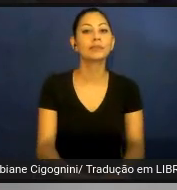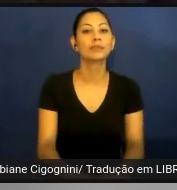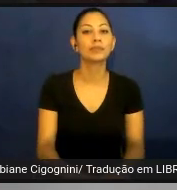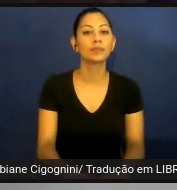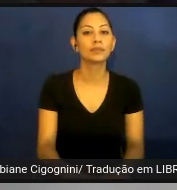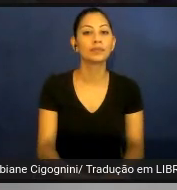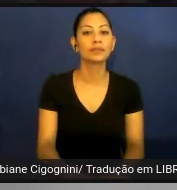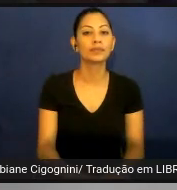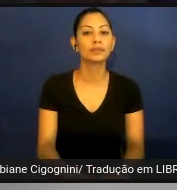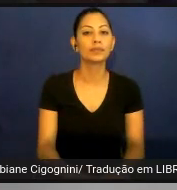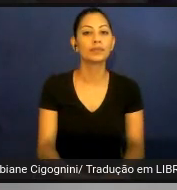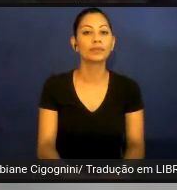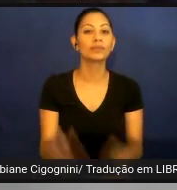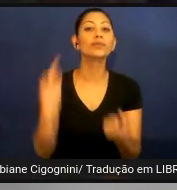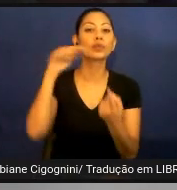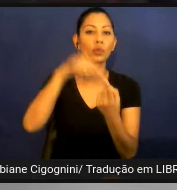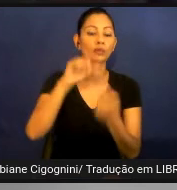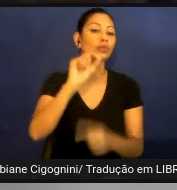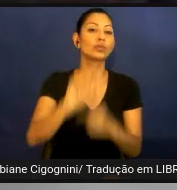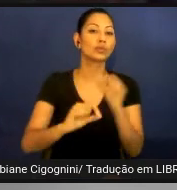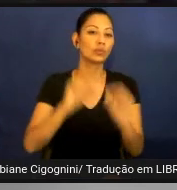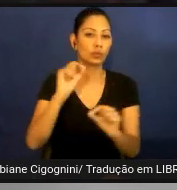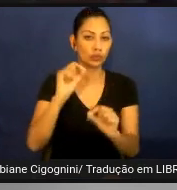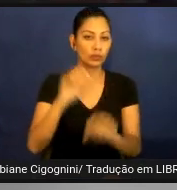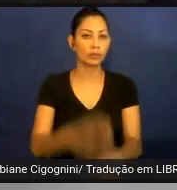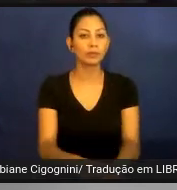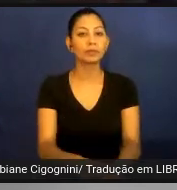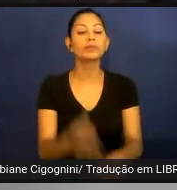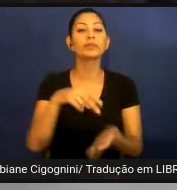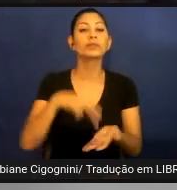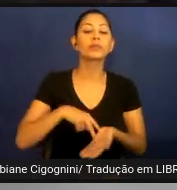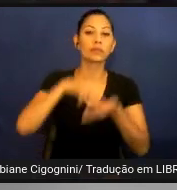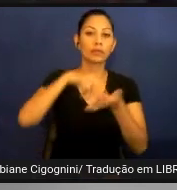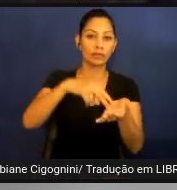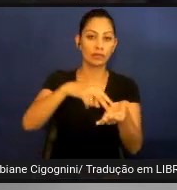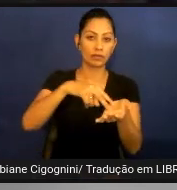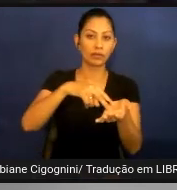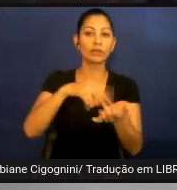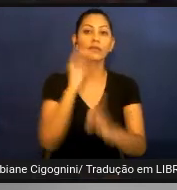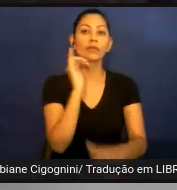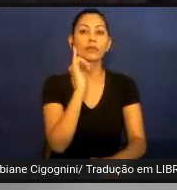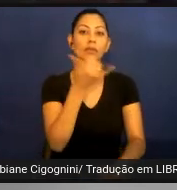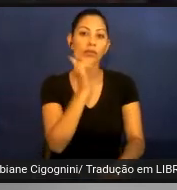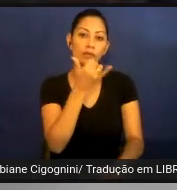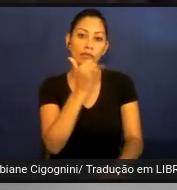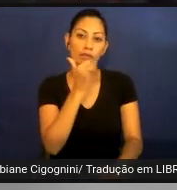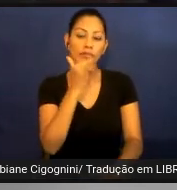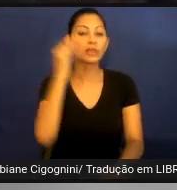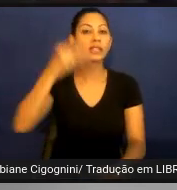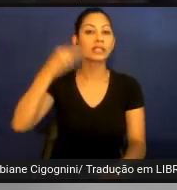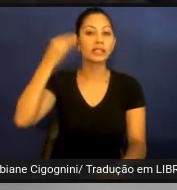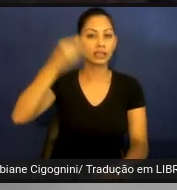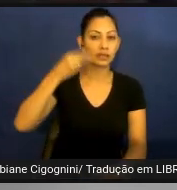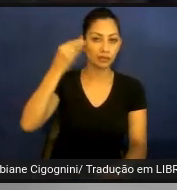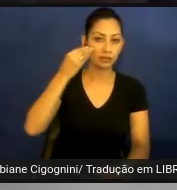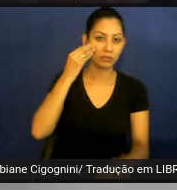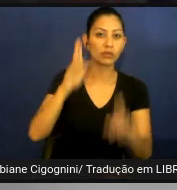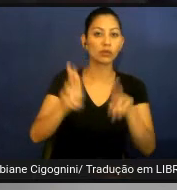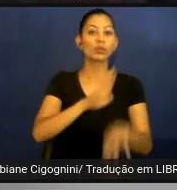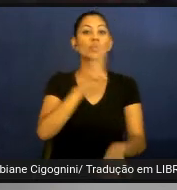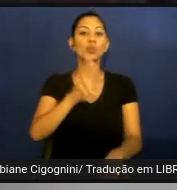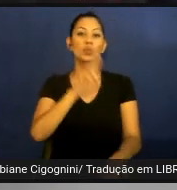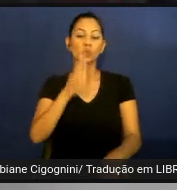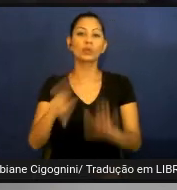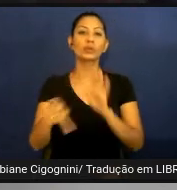É apresentar um relato de experiência sobre o uso de recursos